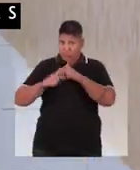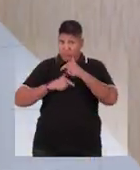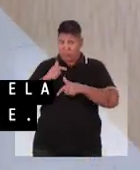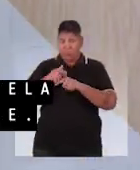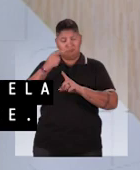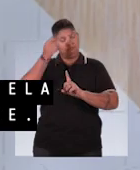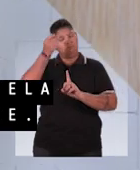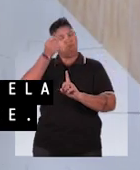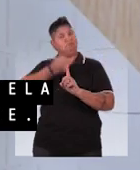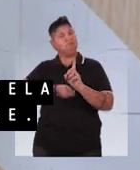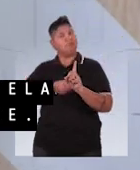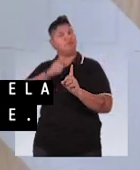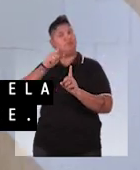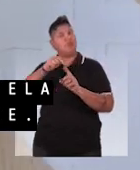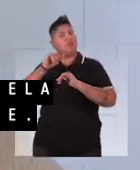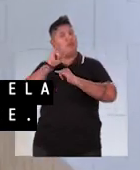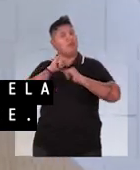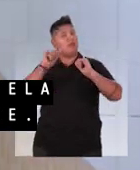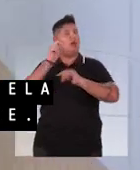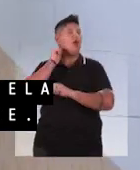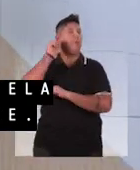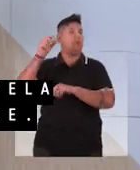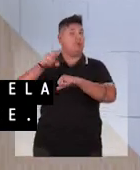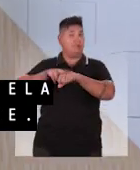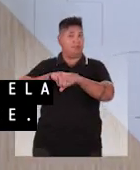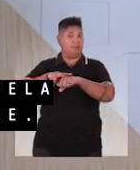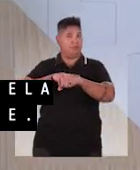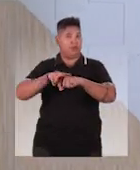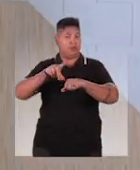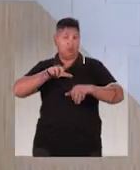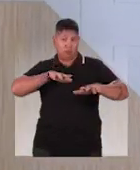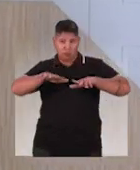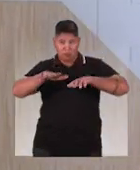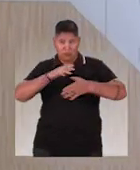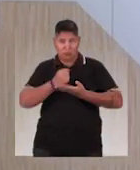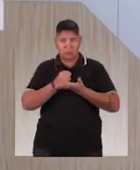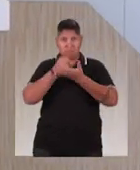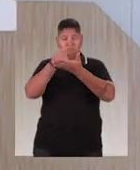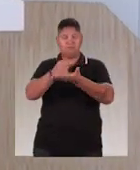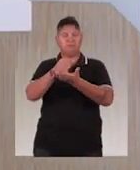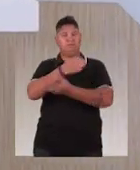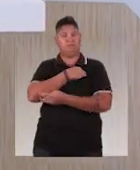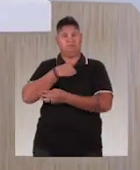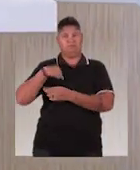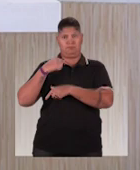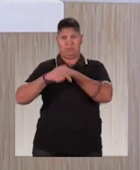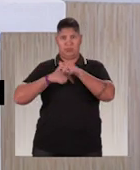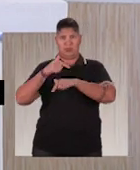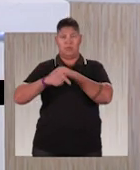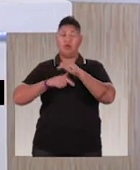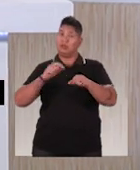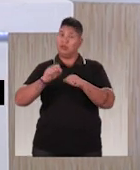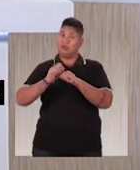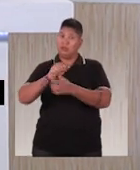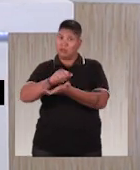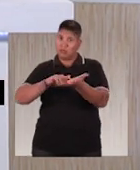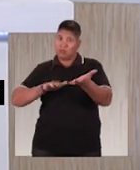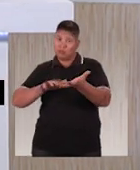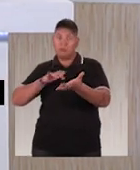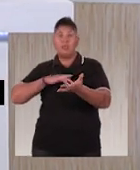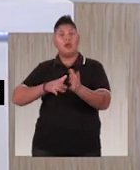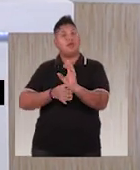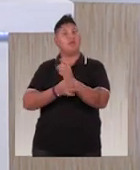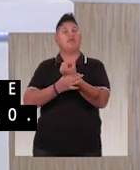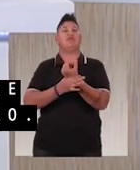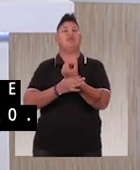ocupacionais, este mês é marcado pela campanha Abril Verde. O movimento tem o apoio do MPT que realiza ações